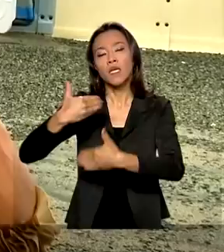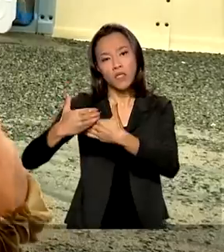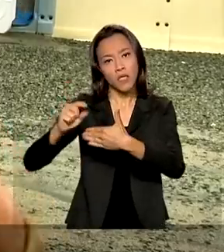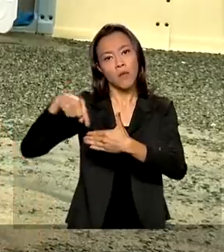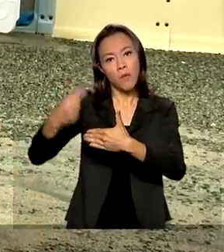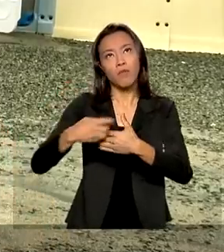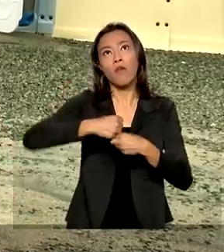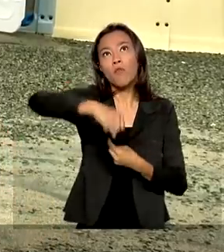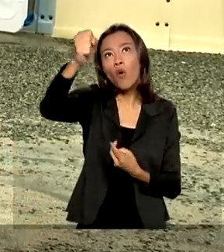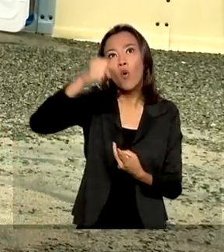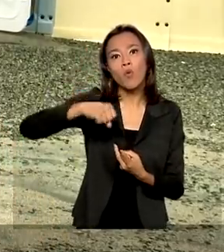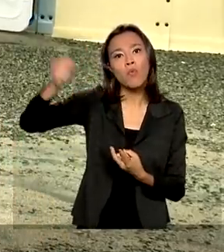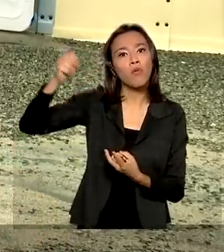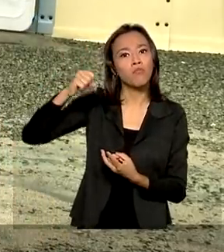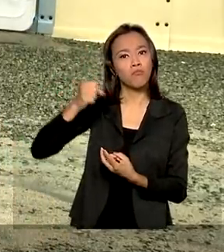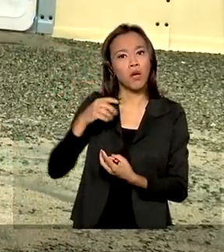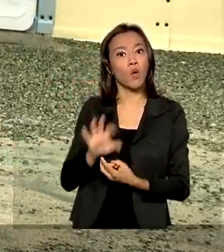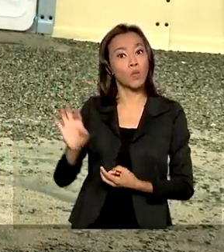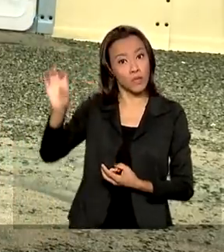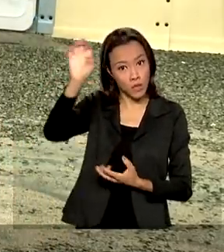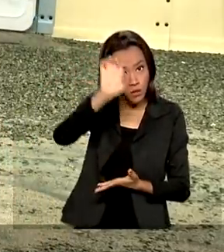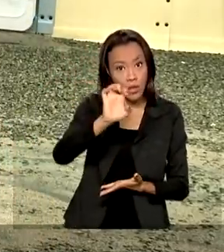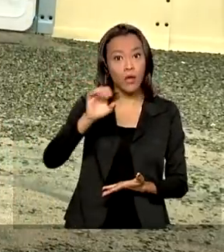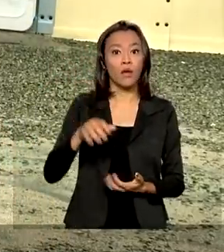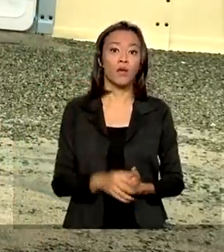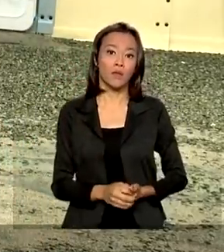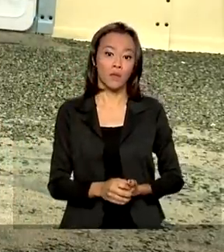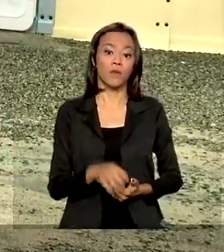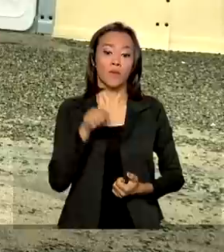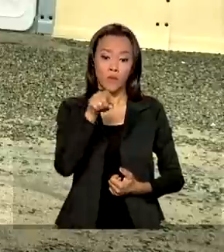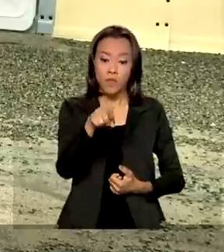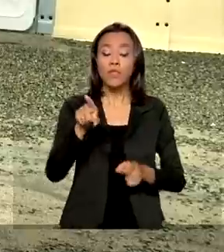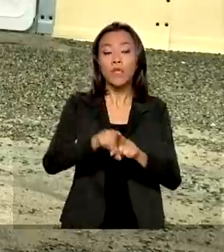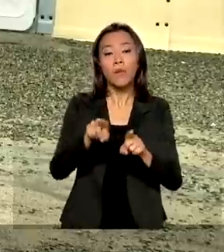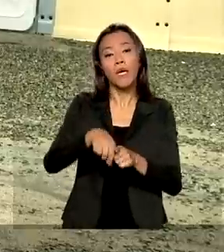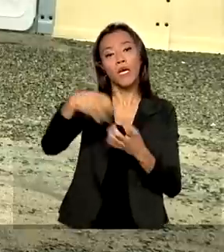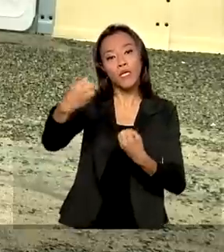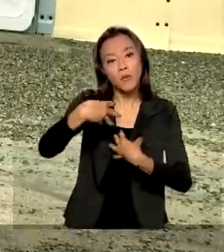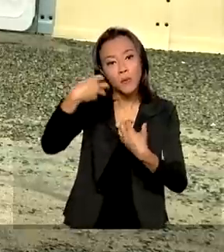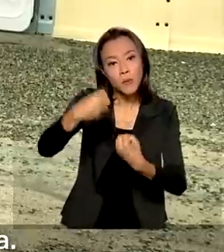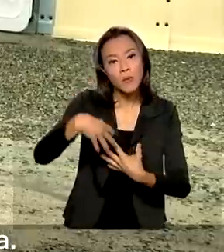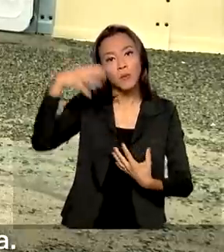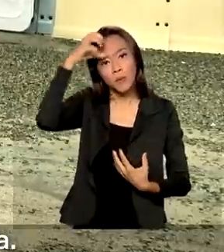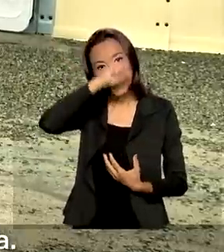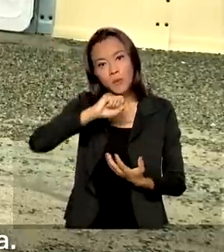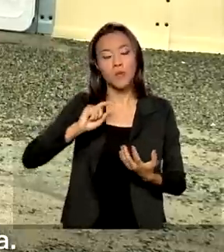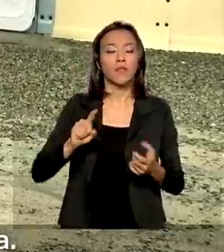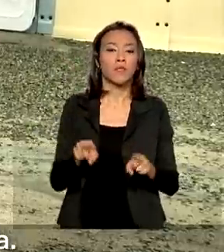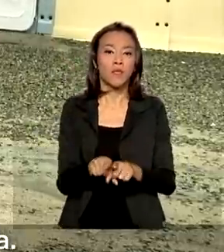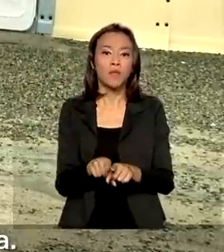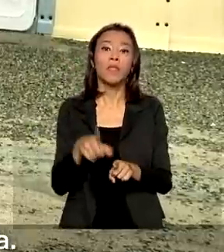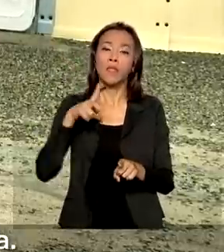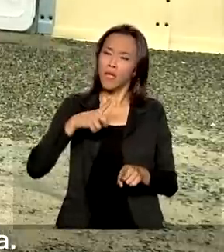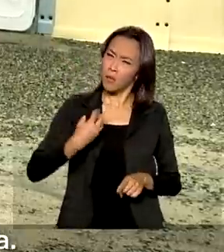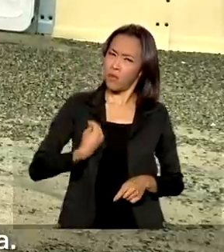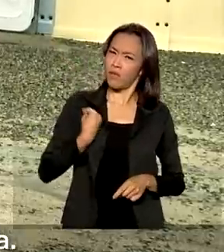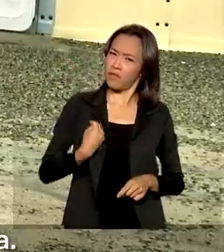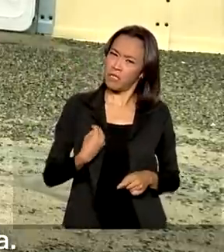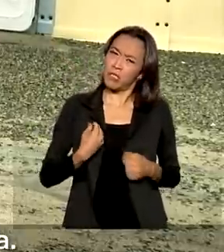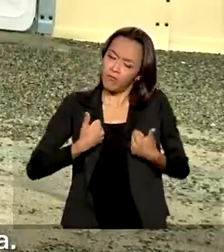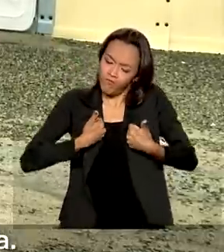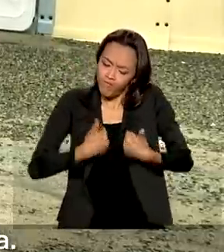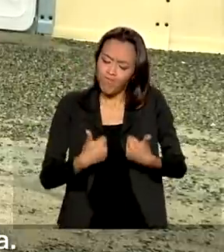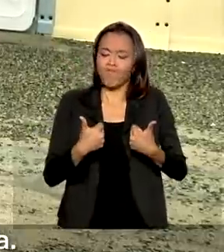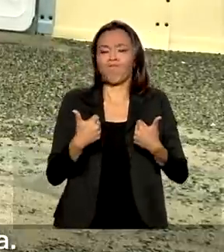seguir mais adelante, trabalhar, dar a educação a meus filhos, ter uma vida digna que não